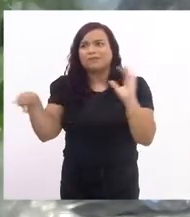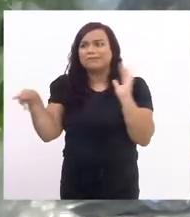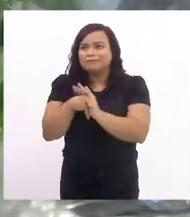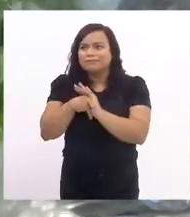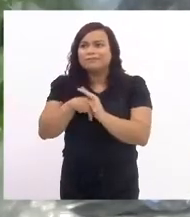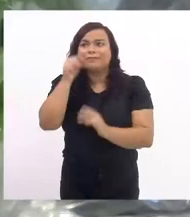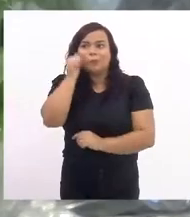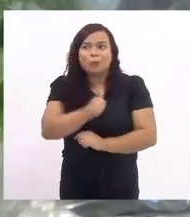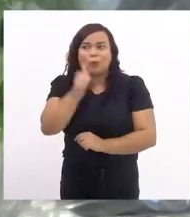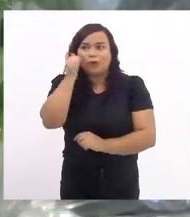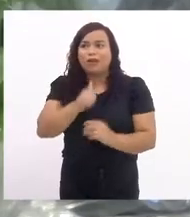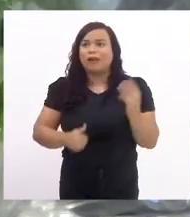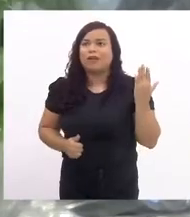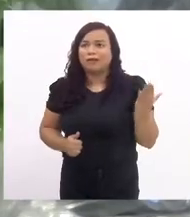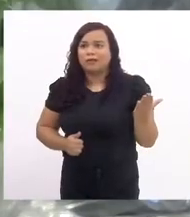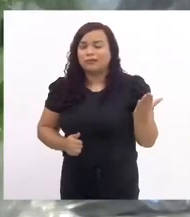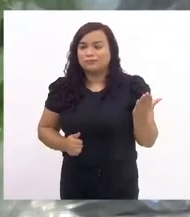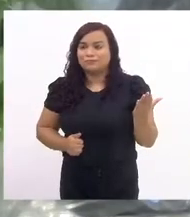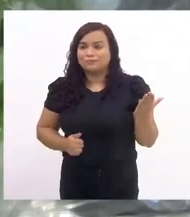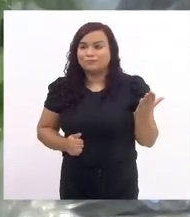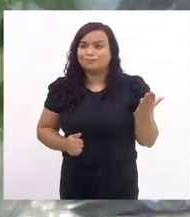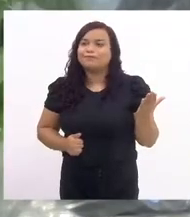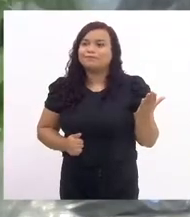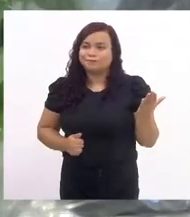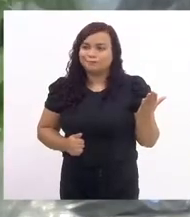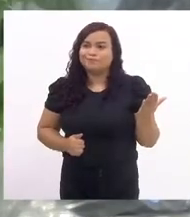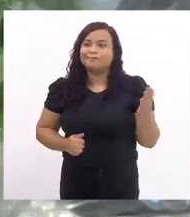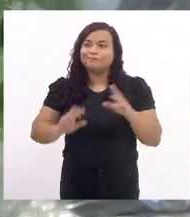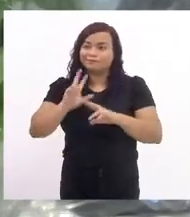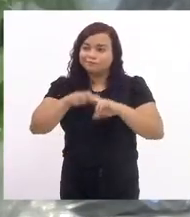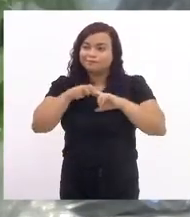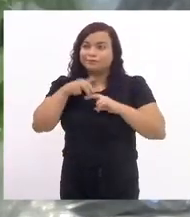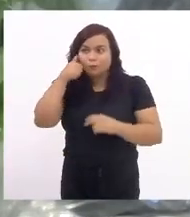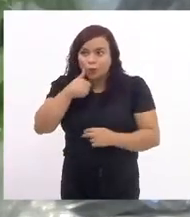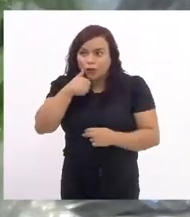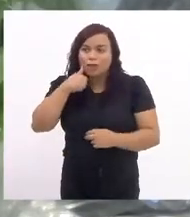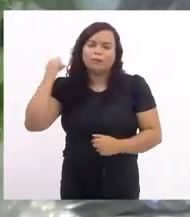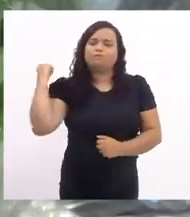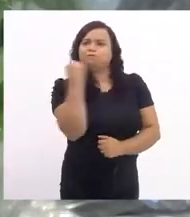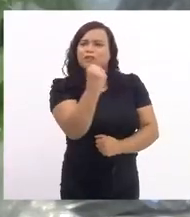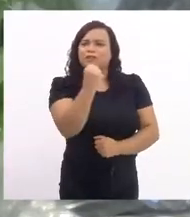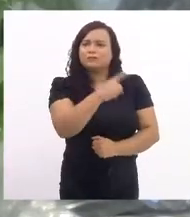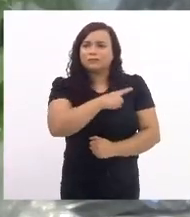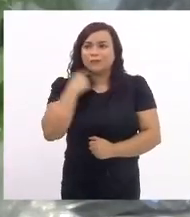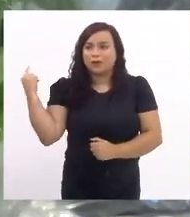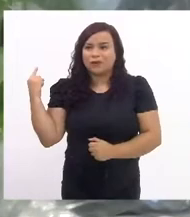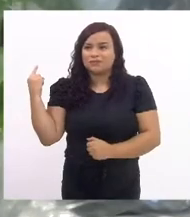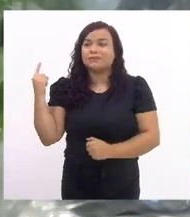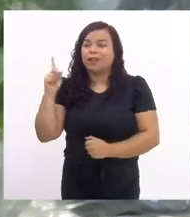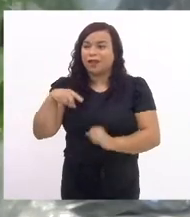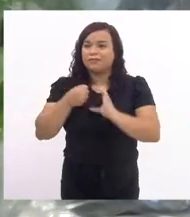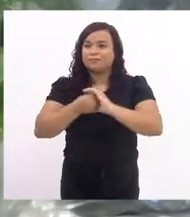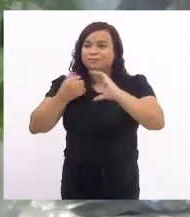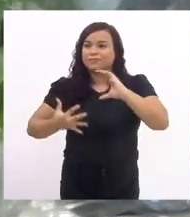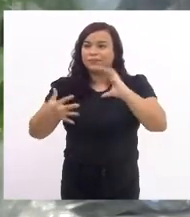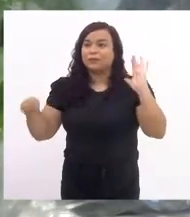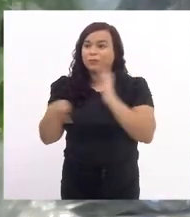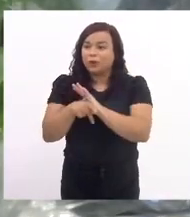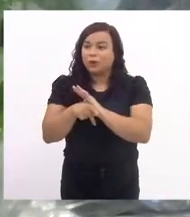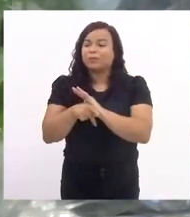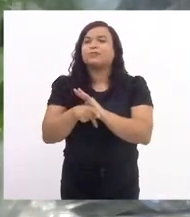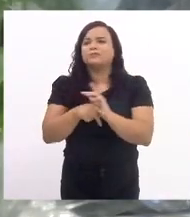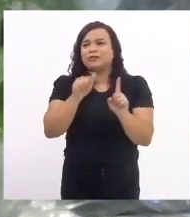porque a pessoa é mulher. Essa é a característica do feminicídio. Então,